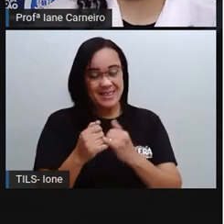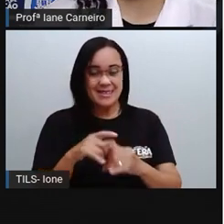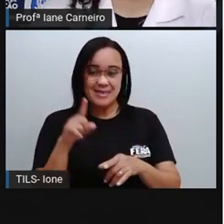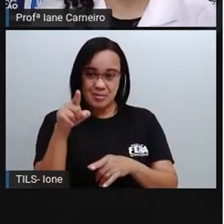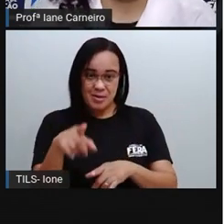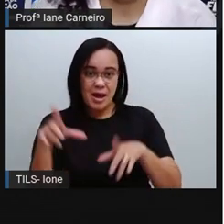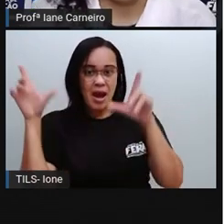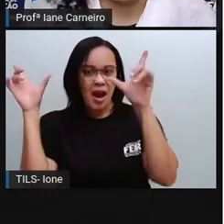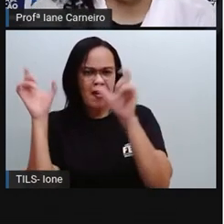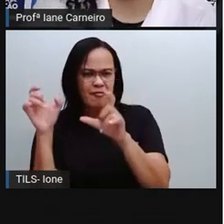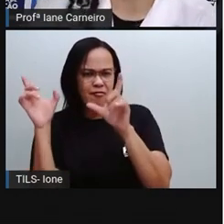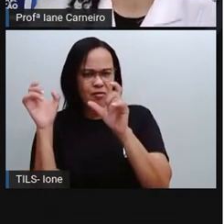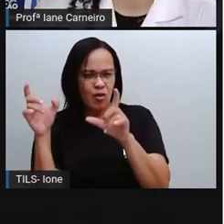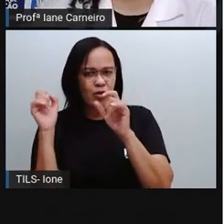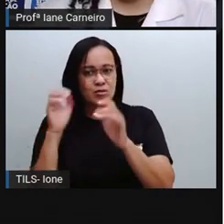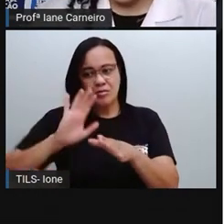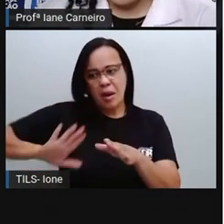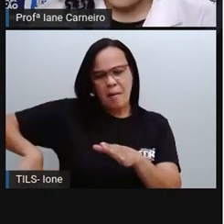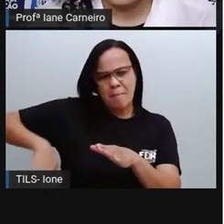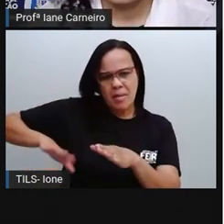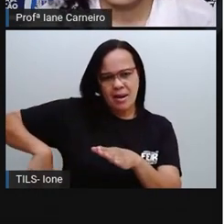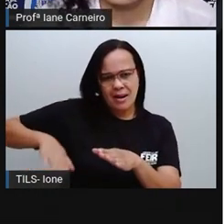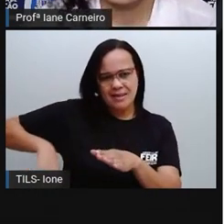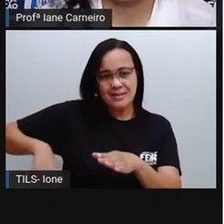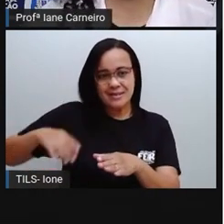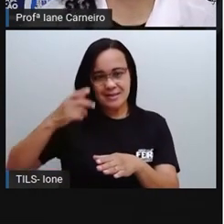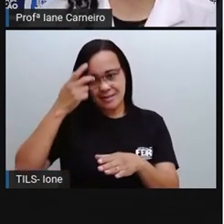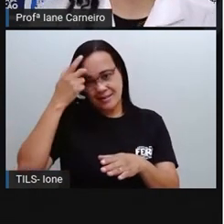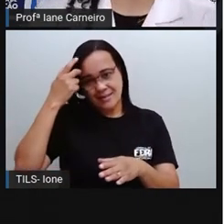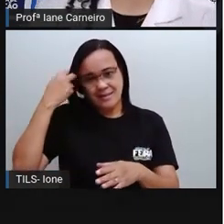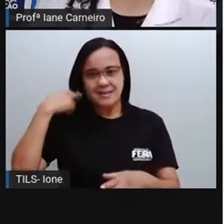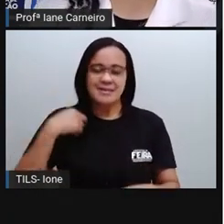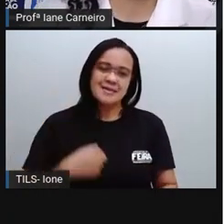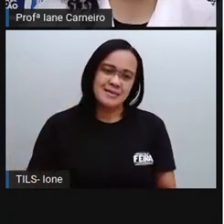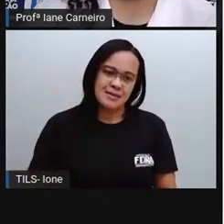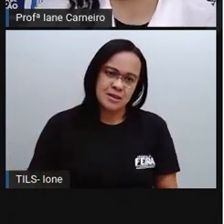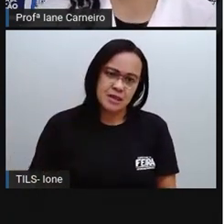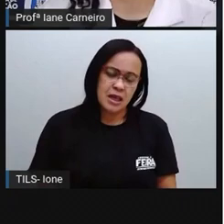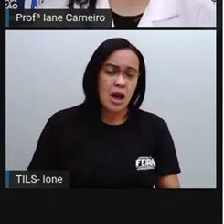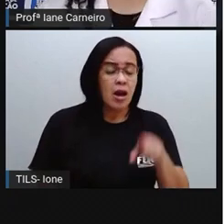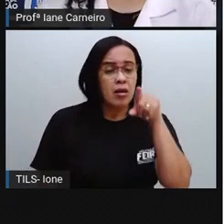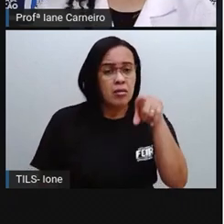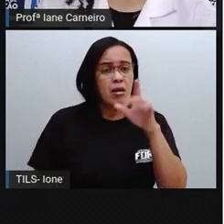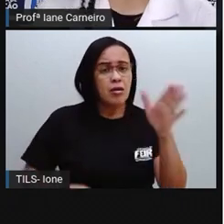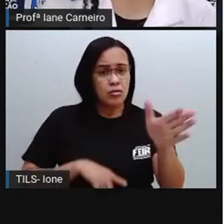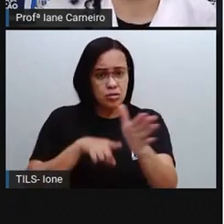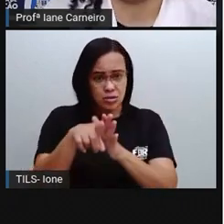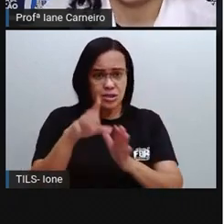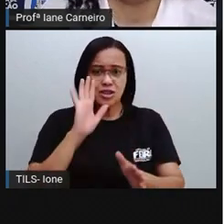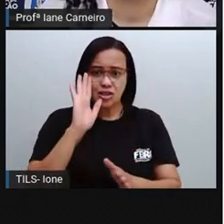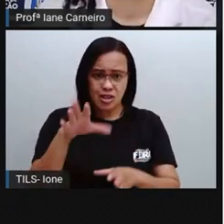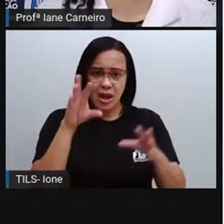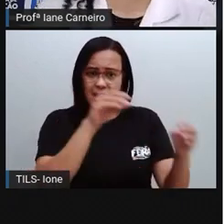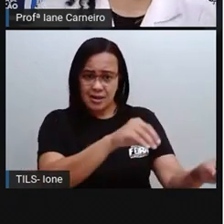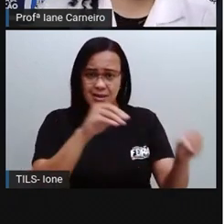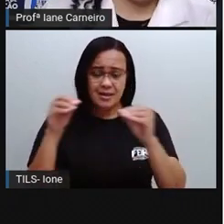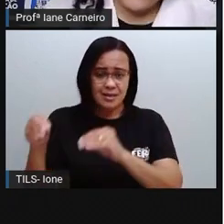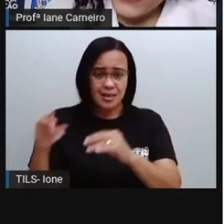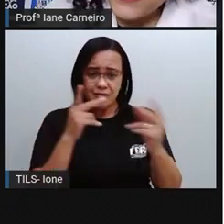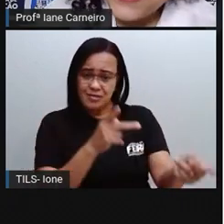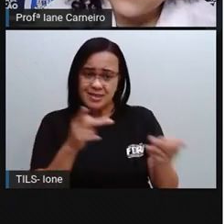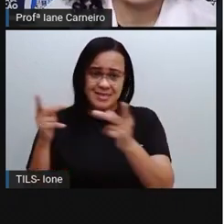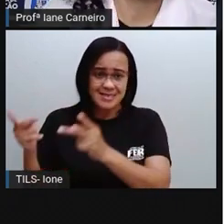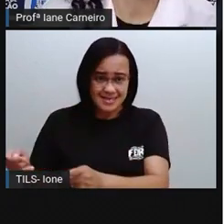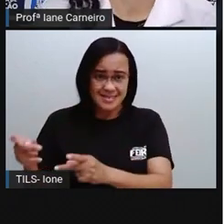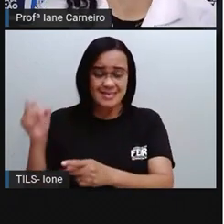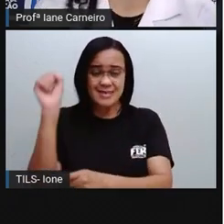Fortaleza. A Pro nunca foi em Fortaleza, né? Vocês já saíram da região Nordeste, a Pro nunca saiu da região Nordeste. A Pro já saiu de